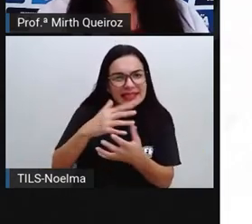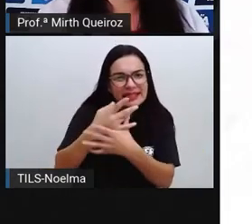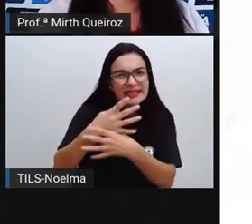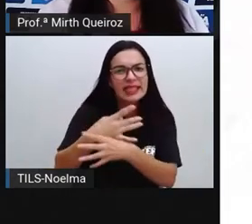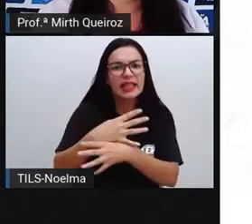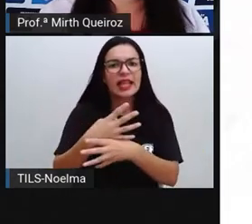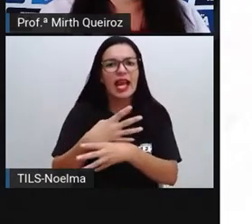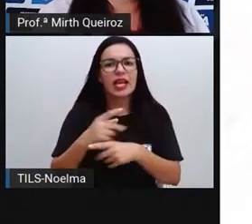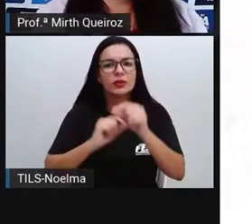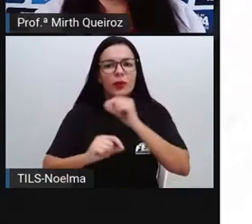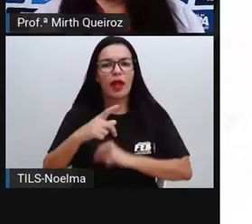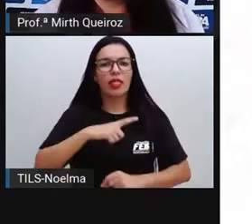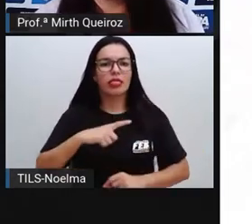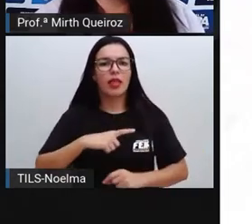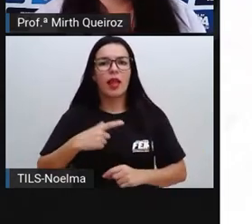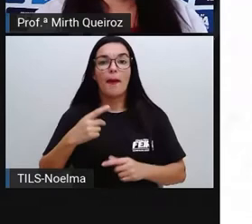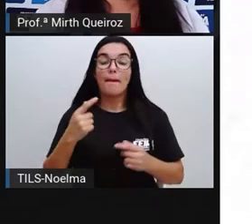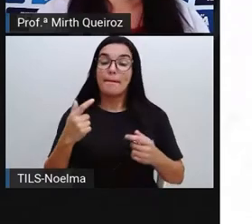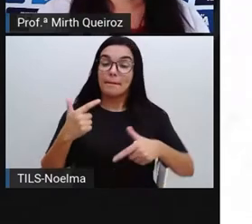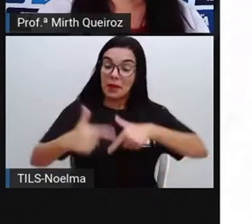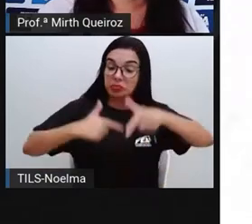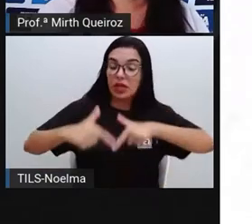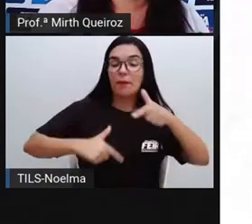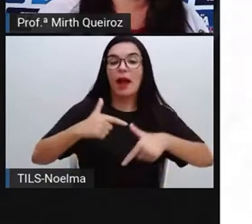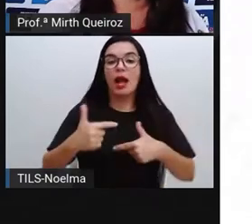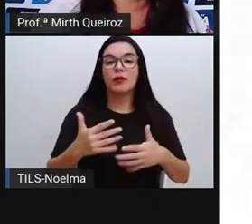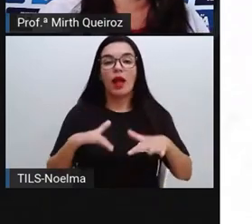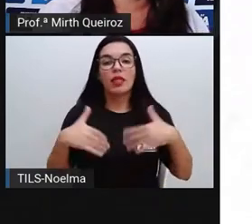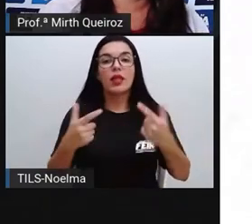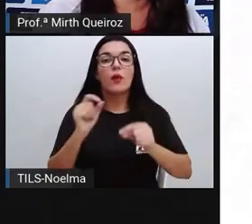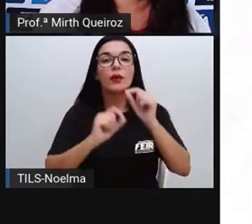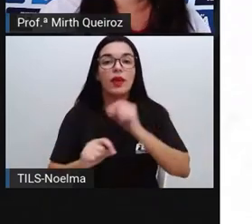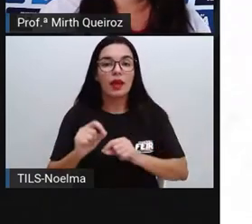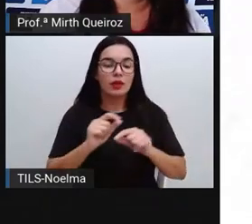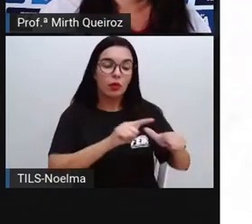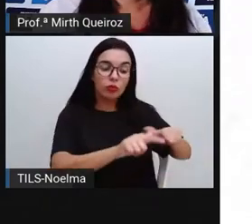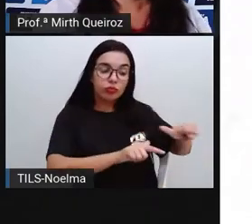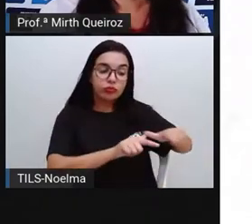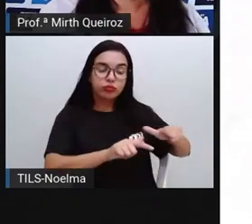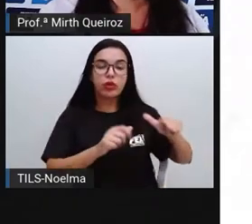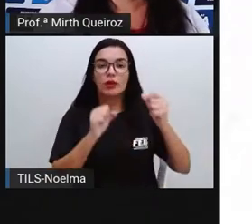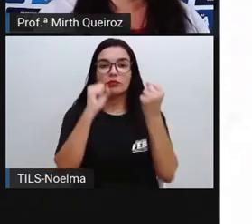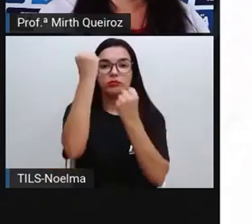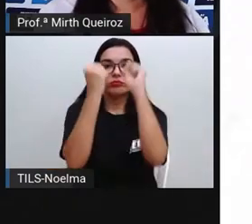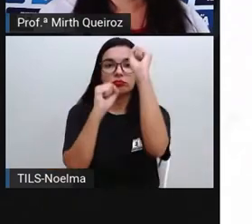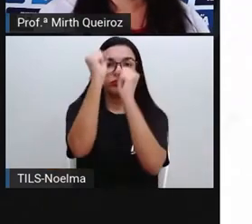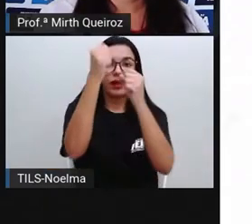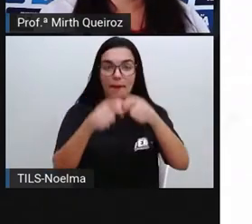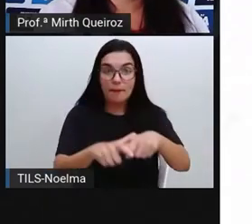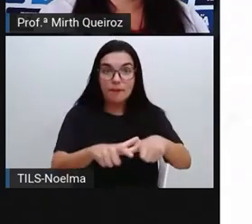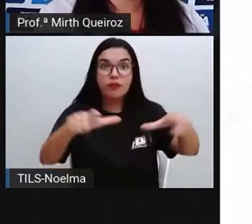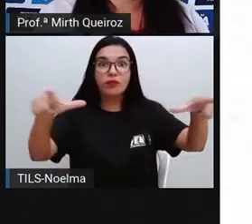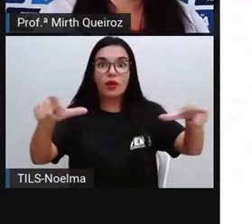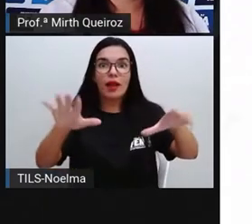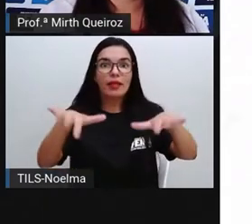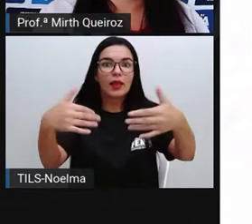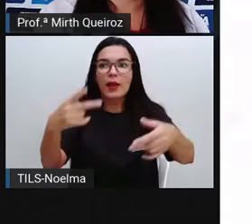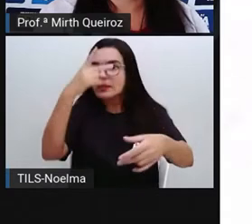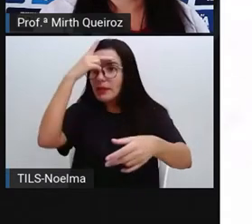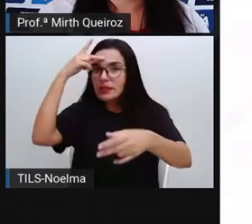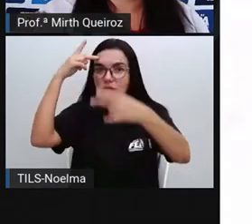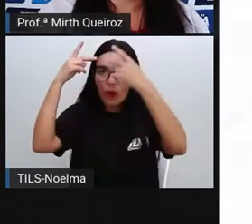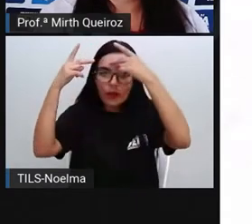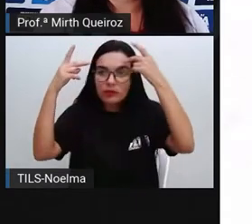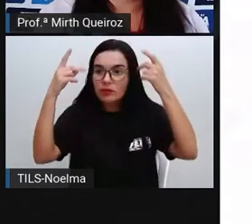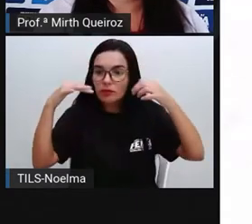maior possibilidade de serem empregadas. As atividades industriais se expandiram, atraindo cada vez mais pessoas para as cidades